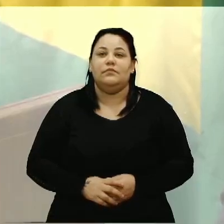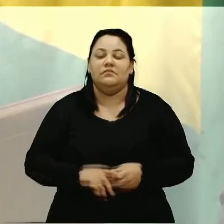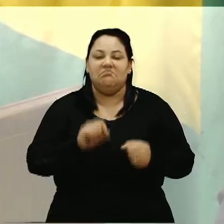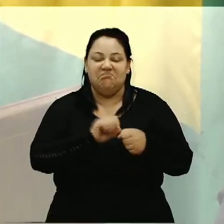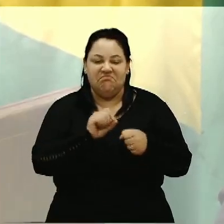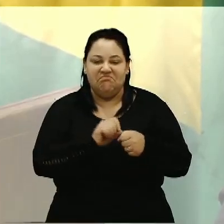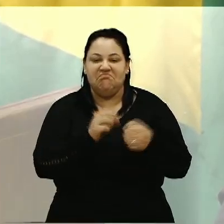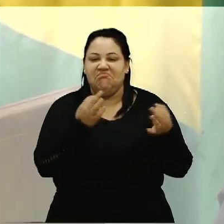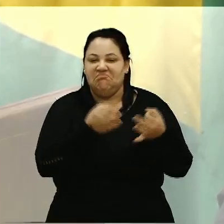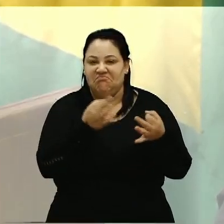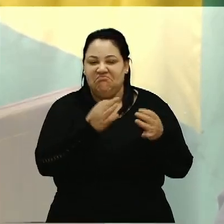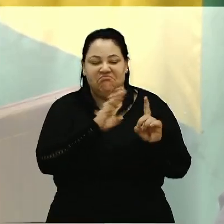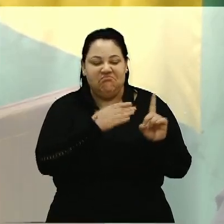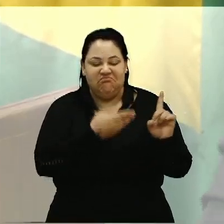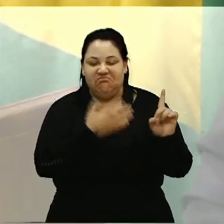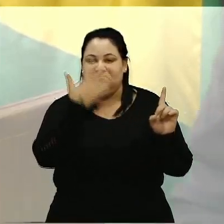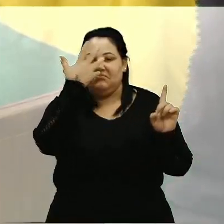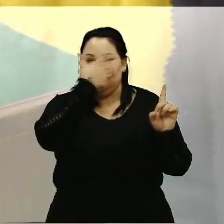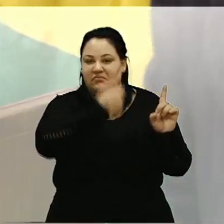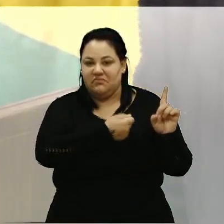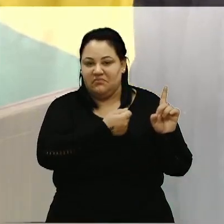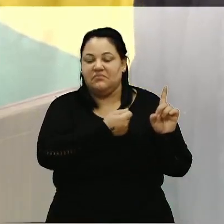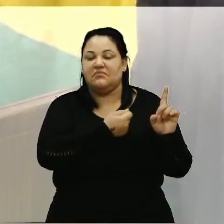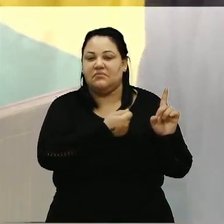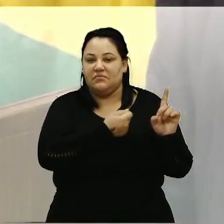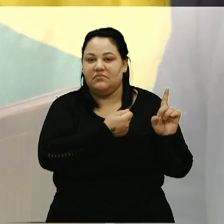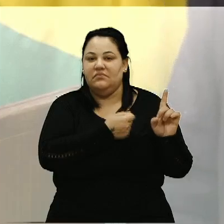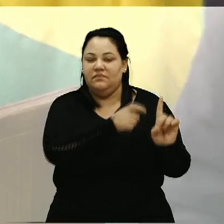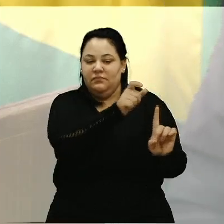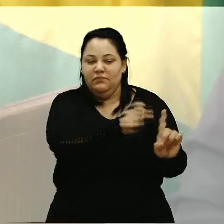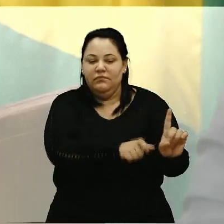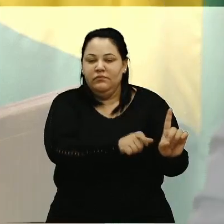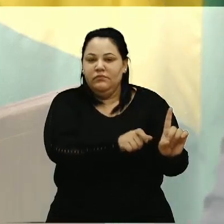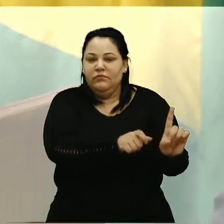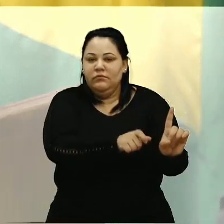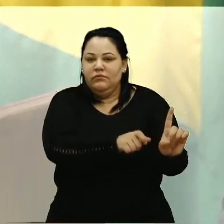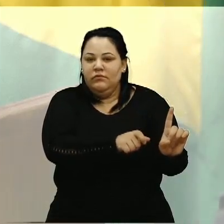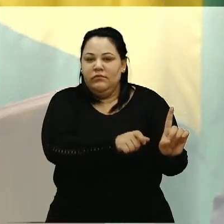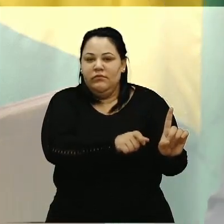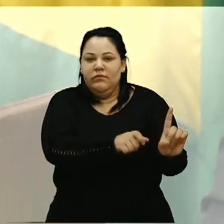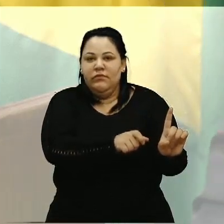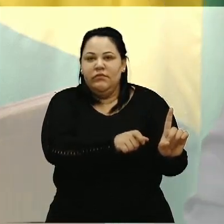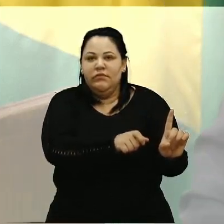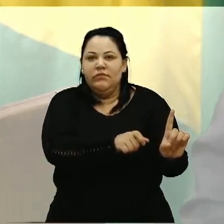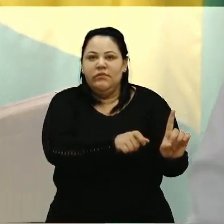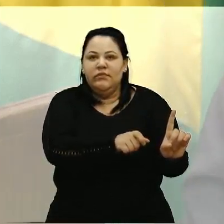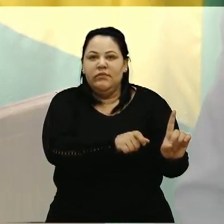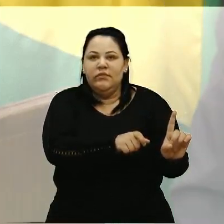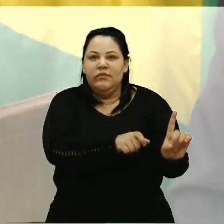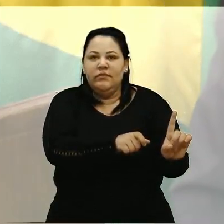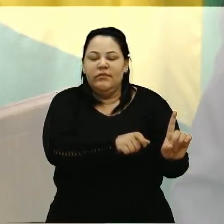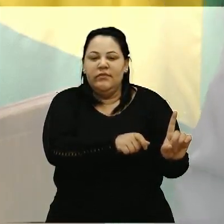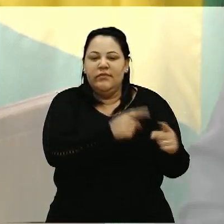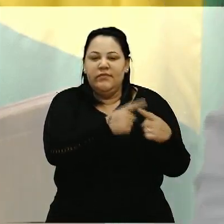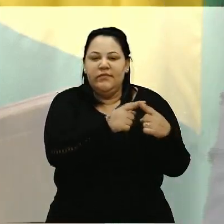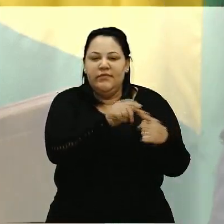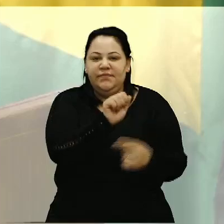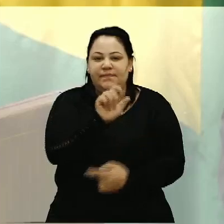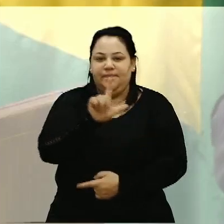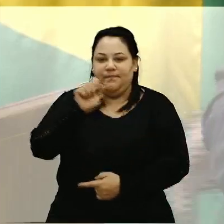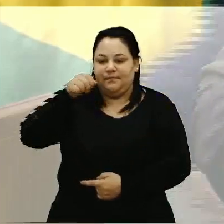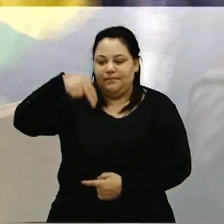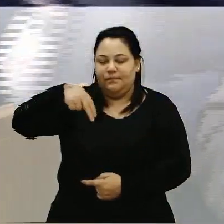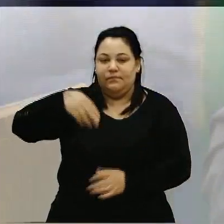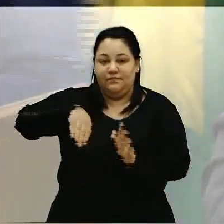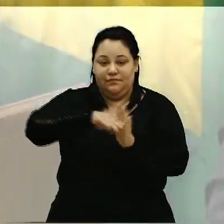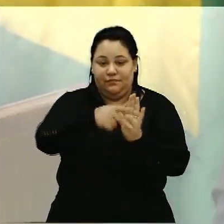homenagem a quem nos... é referência, na verdade. O Allan veio para essa cidade e só